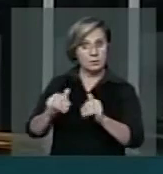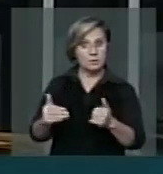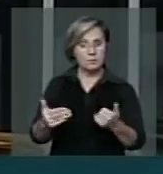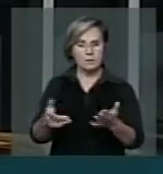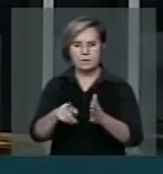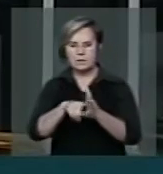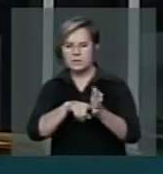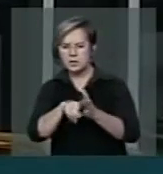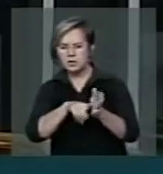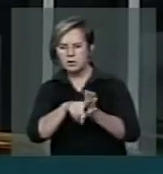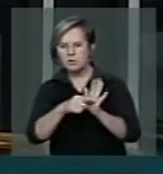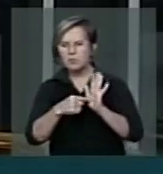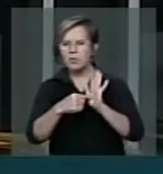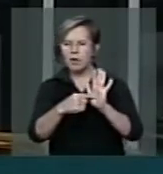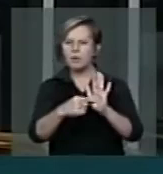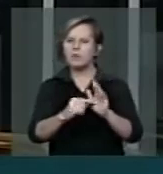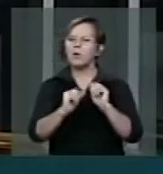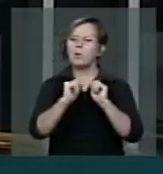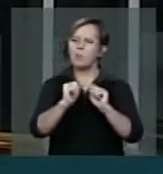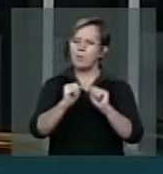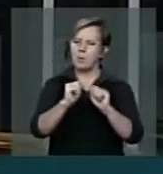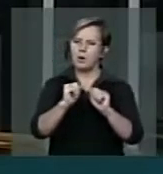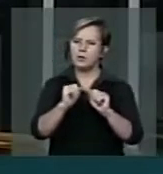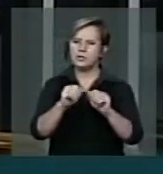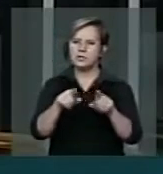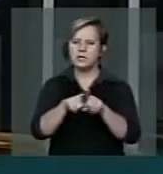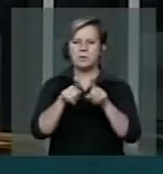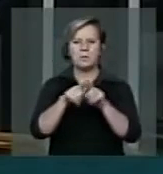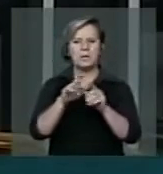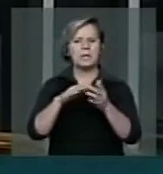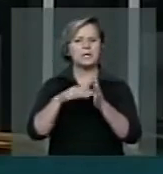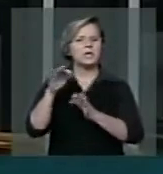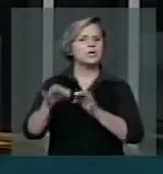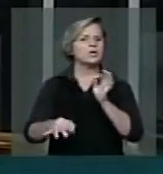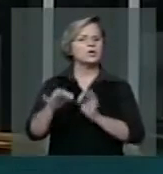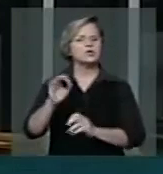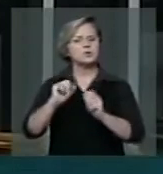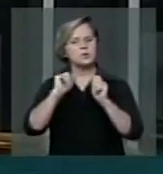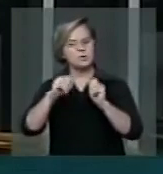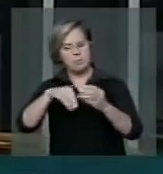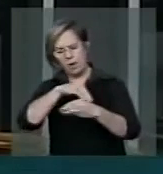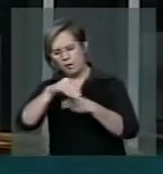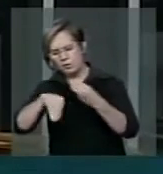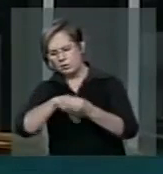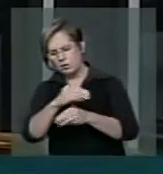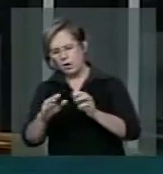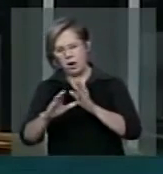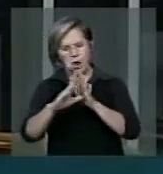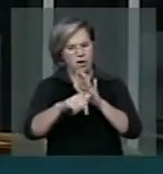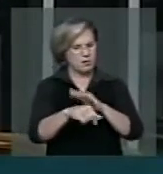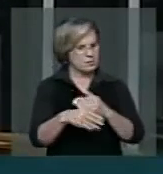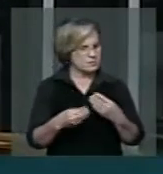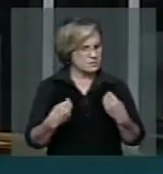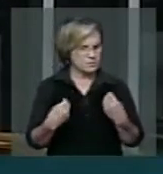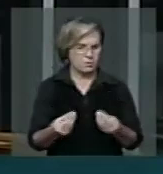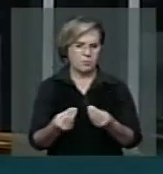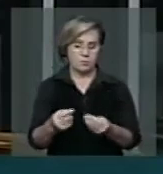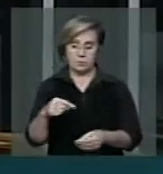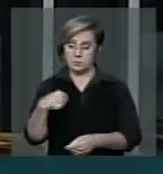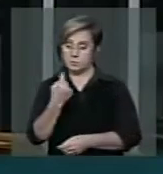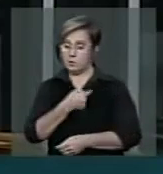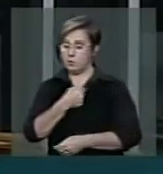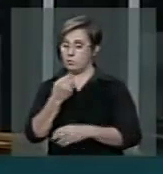Investigações apontam que é possível até mesmo que os juízes estejam envolvidos neste novo golpe. Nós, como